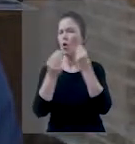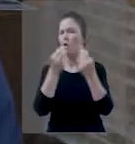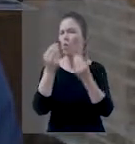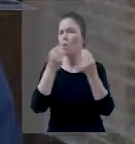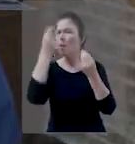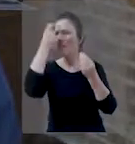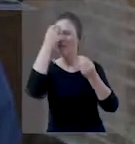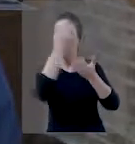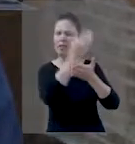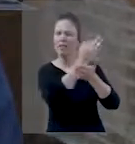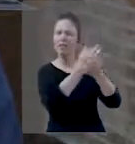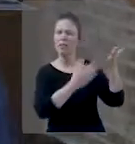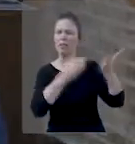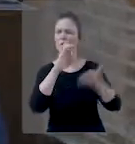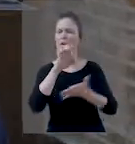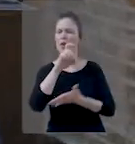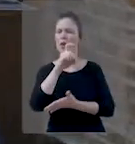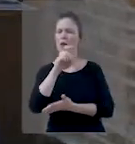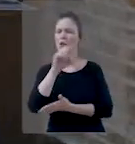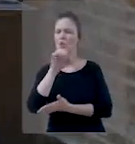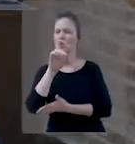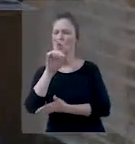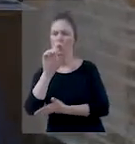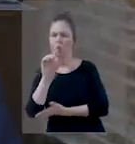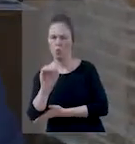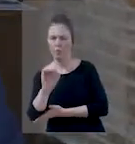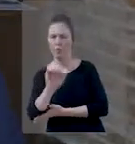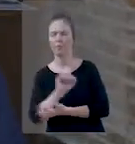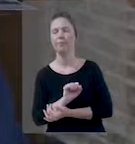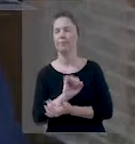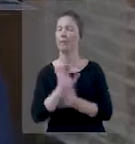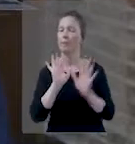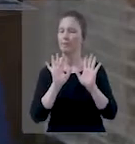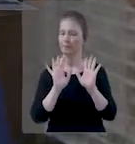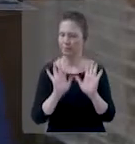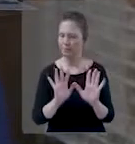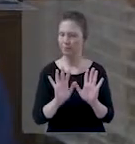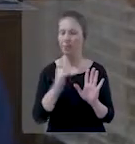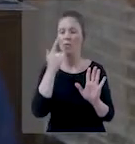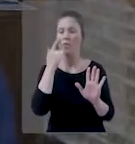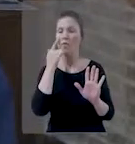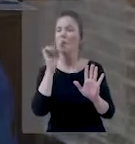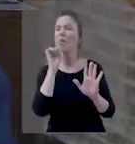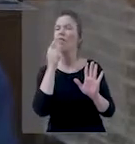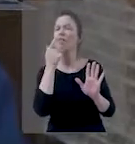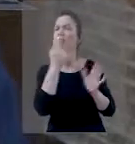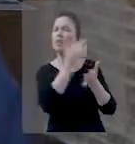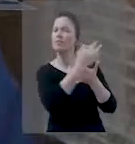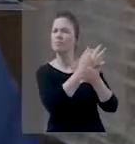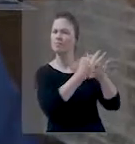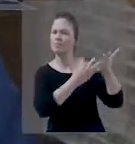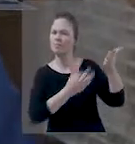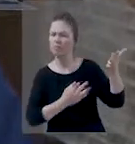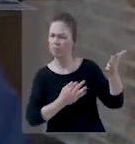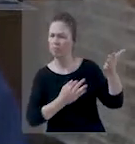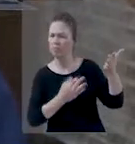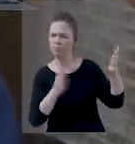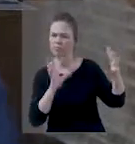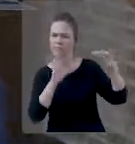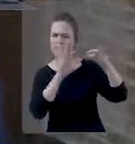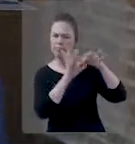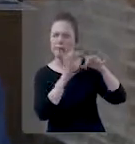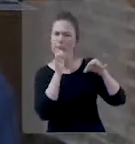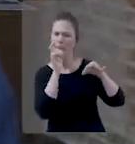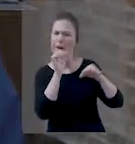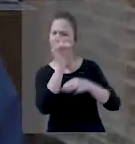texto de Êxodo, capítulo 20, versículo 5? Bem, vamos lá. Vamos ver o que diz esse texto e o que